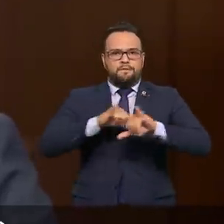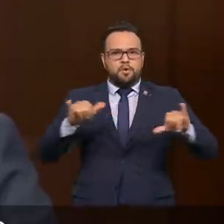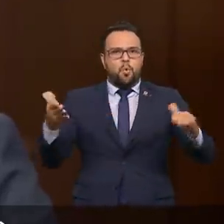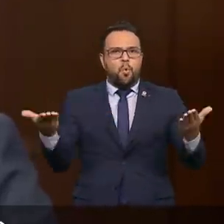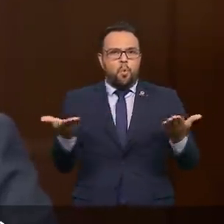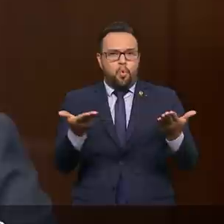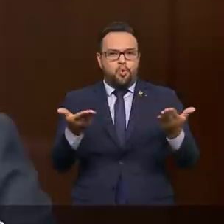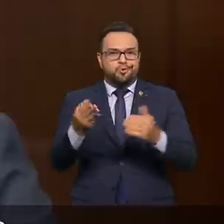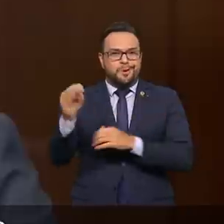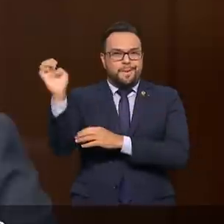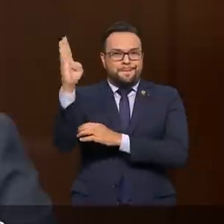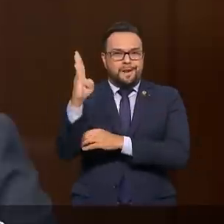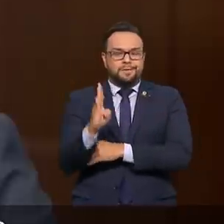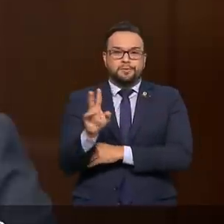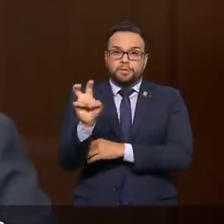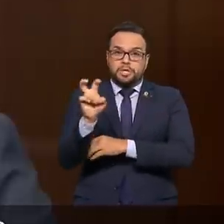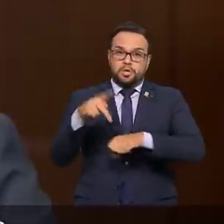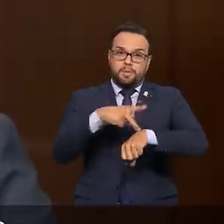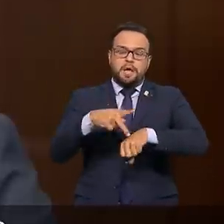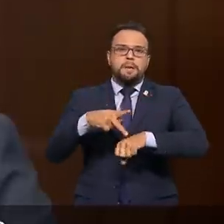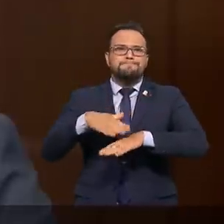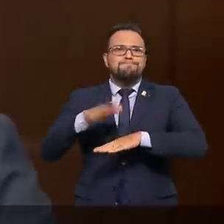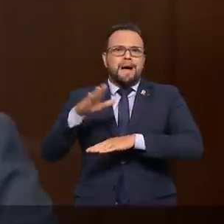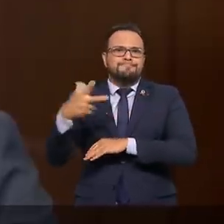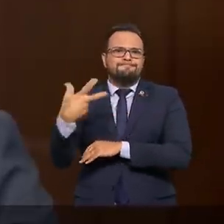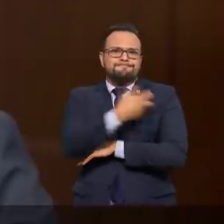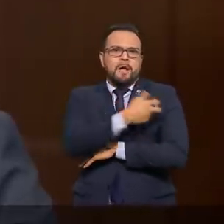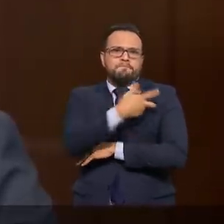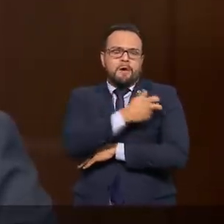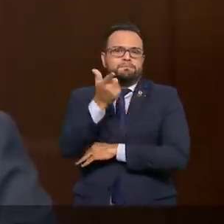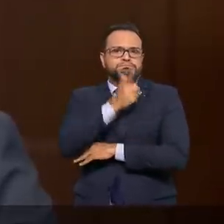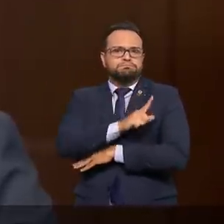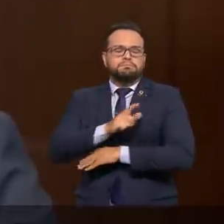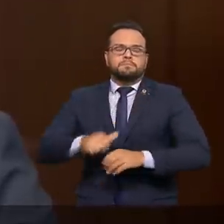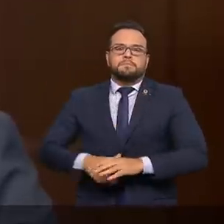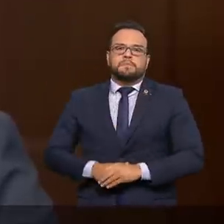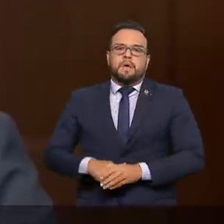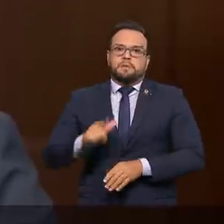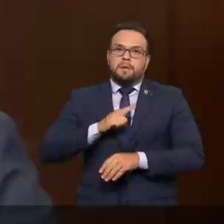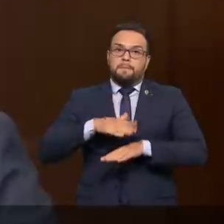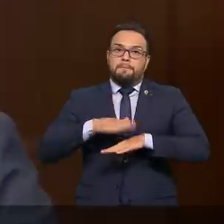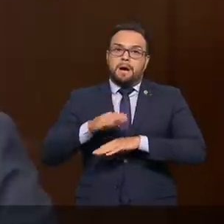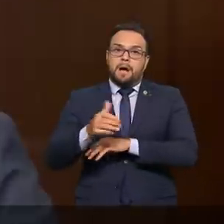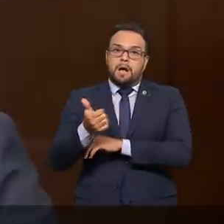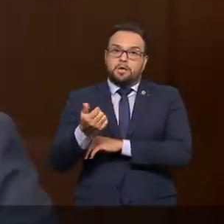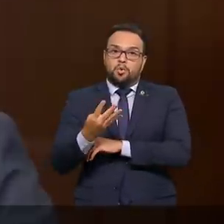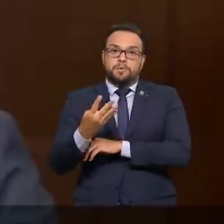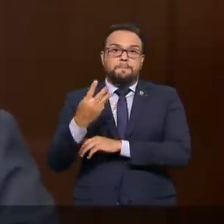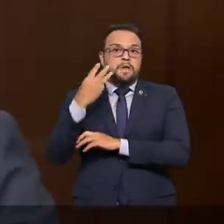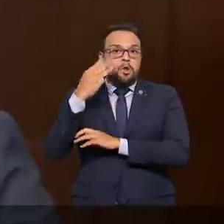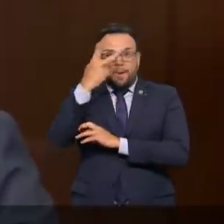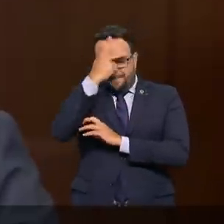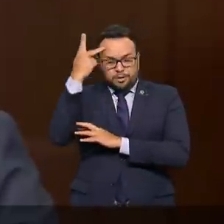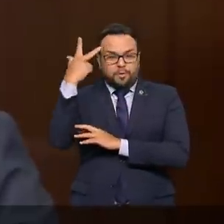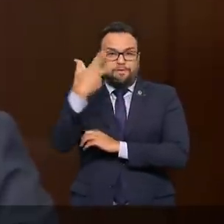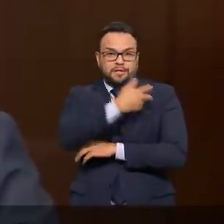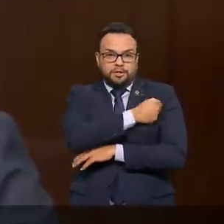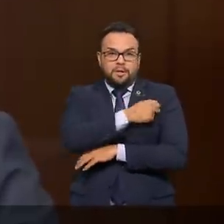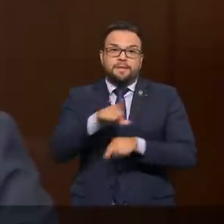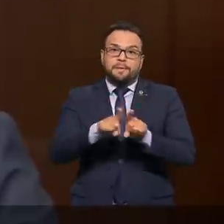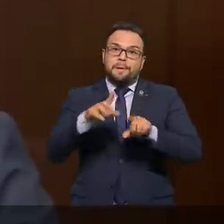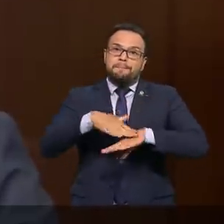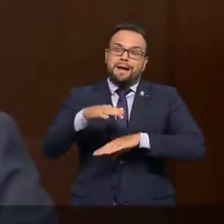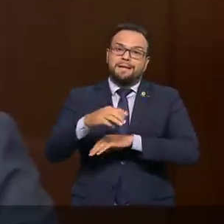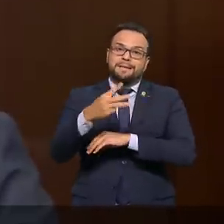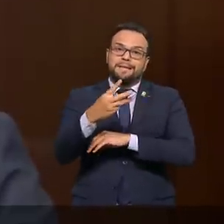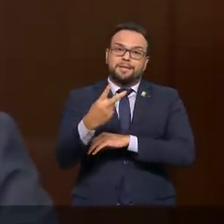somos o quinto país que mais vacinou no mundo. Temos mais de 14 milhões de vacinados e mais de 32